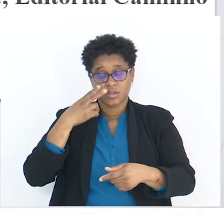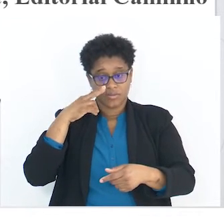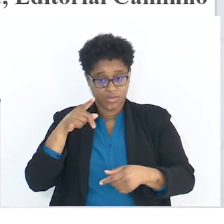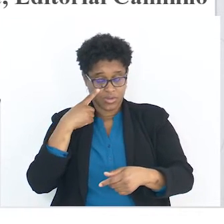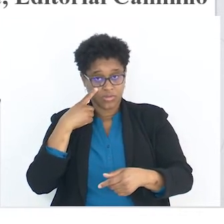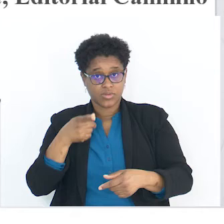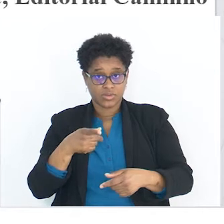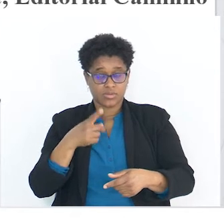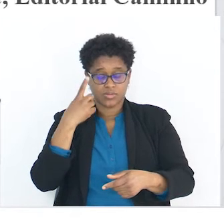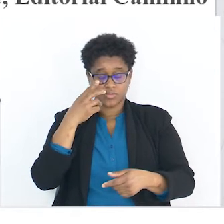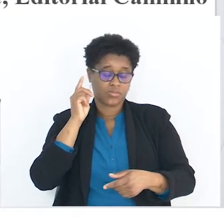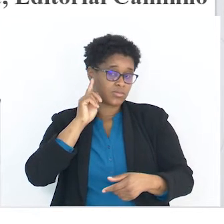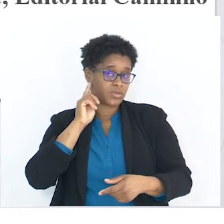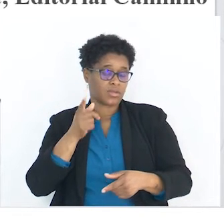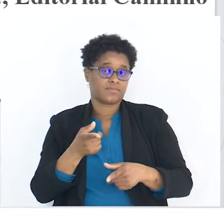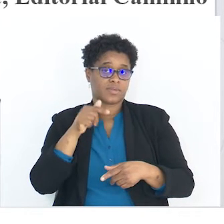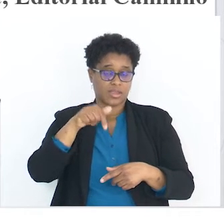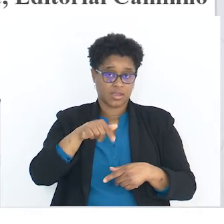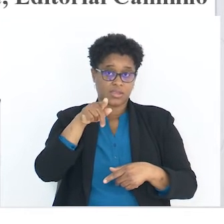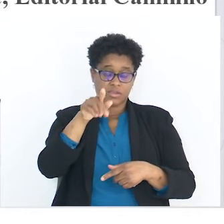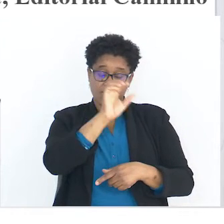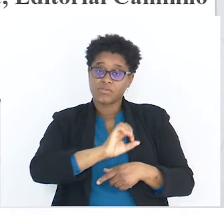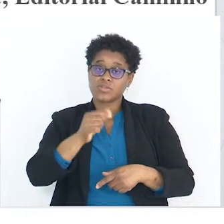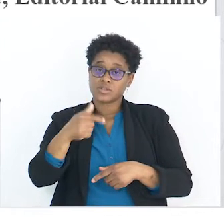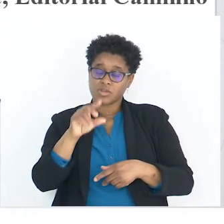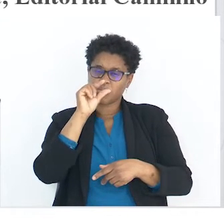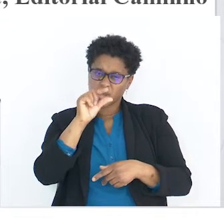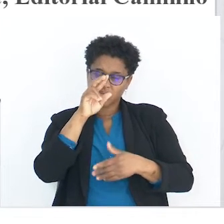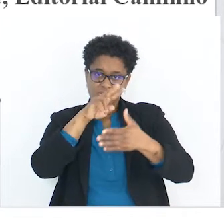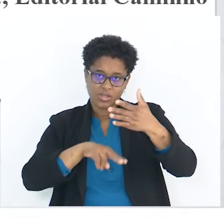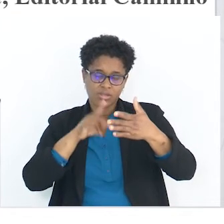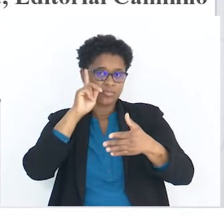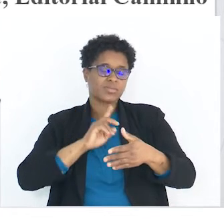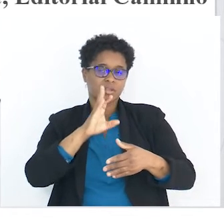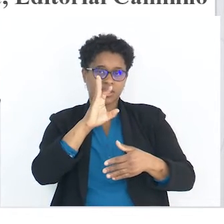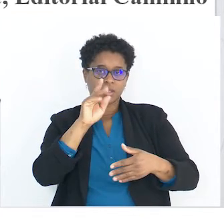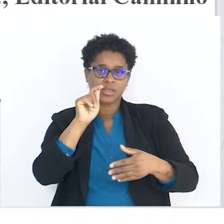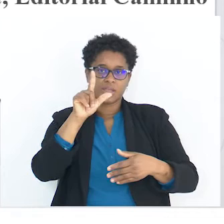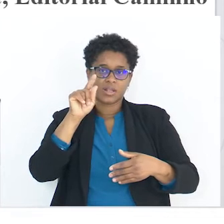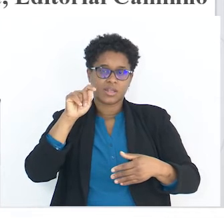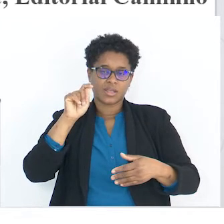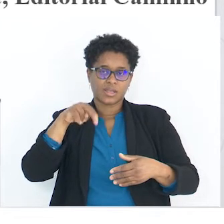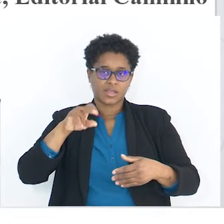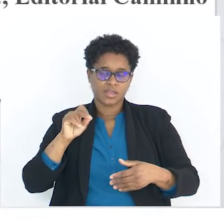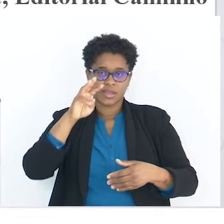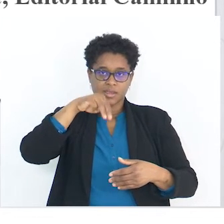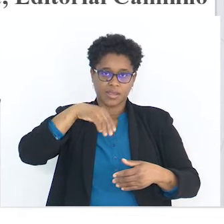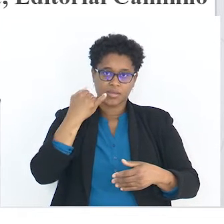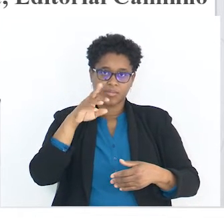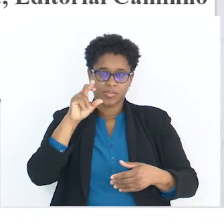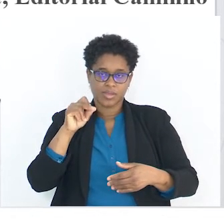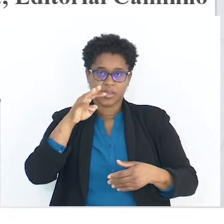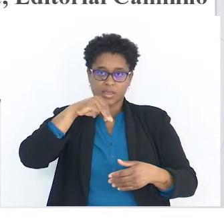reconhecida como um texto. Então, aqui vocês têm um pequeno texto da Helena Mira Mateus. É